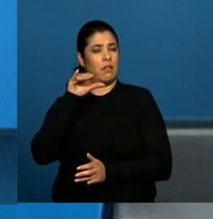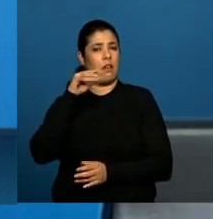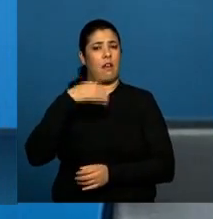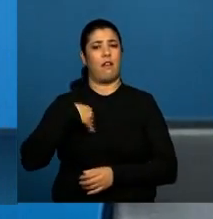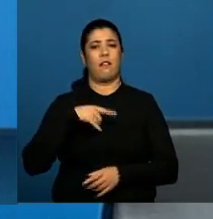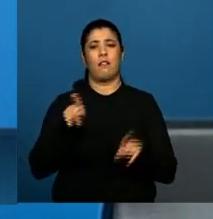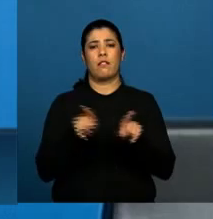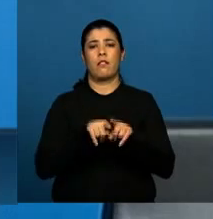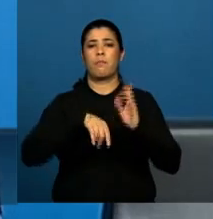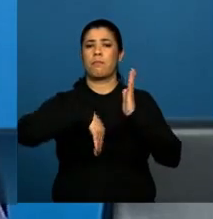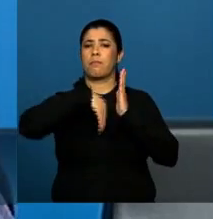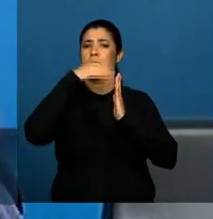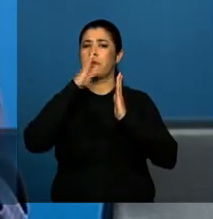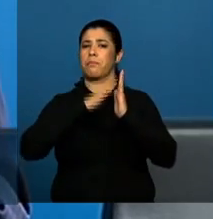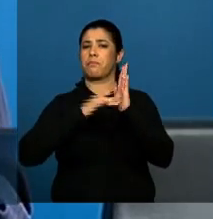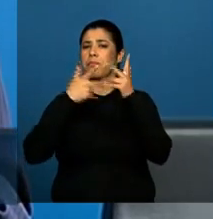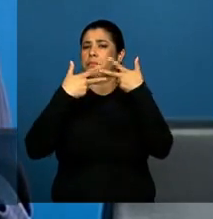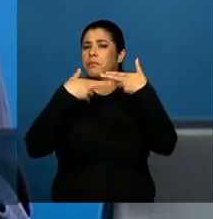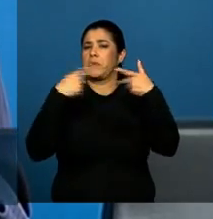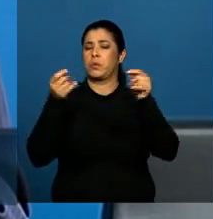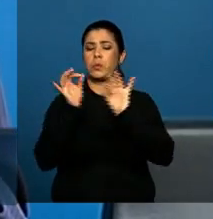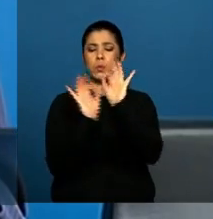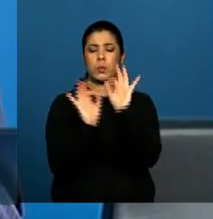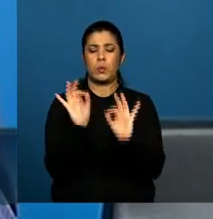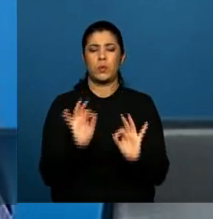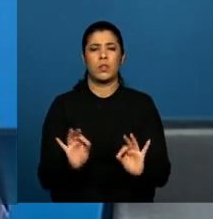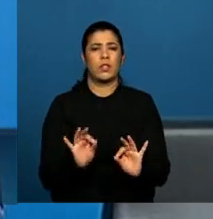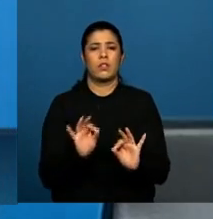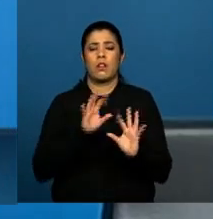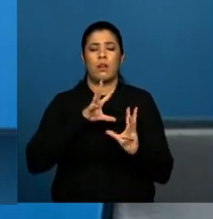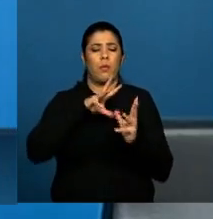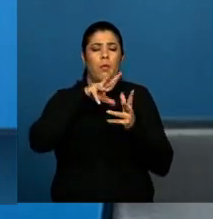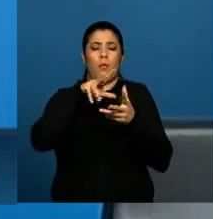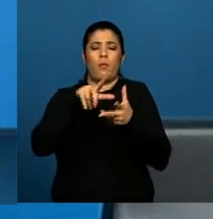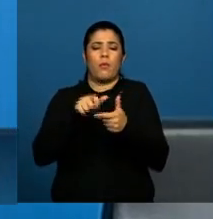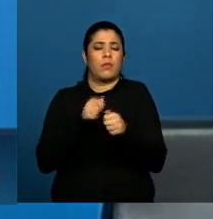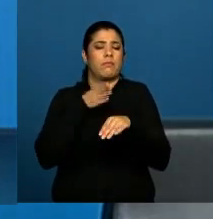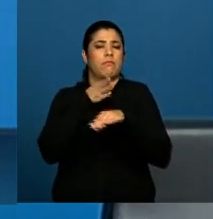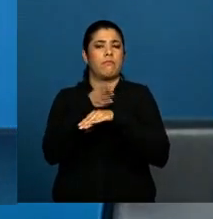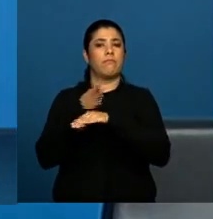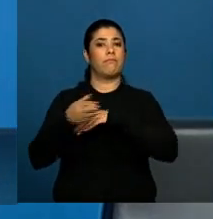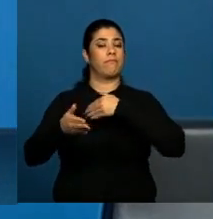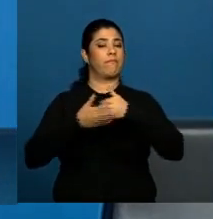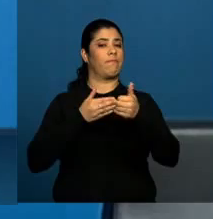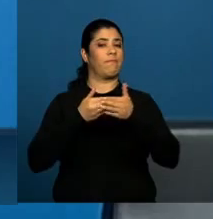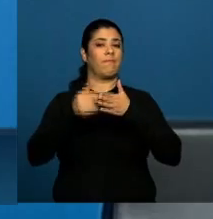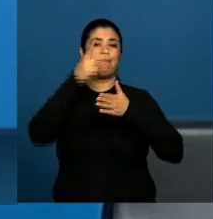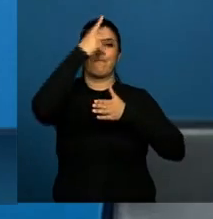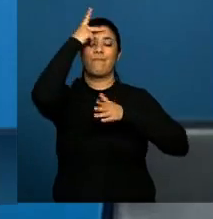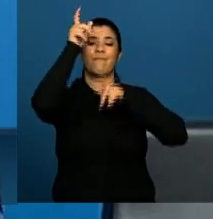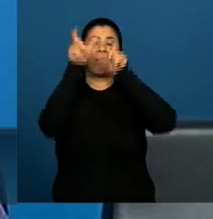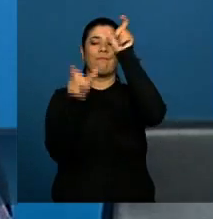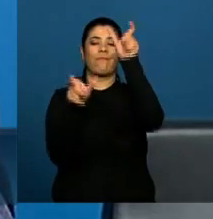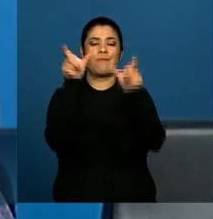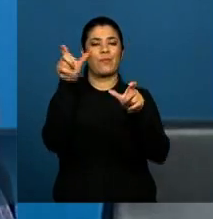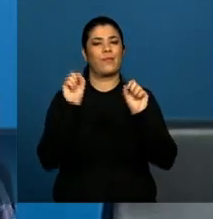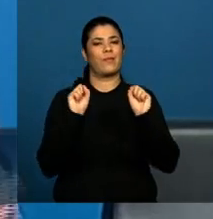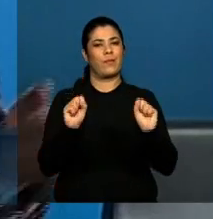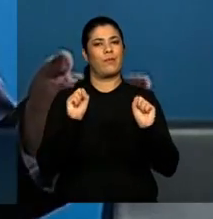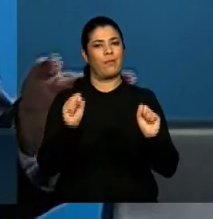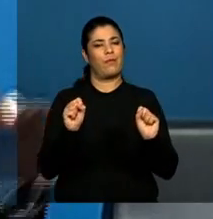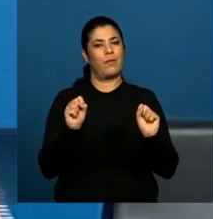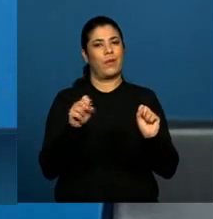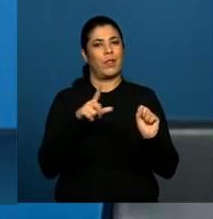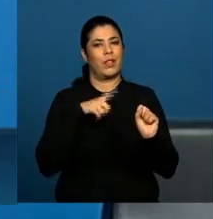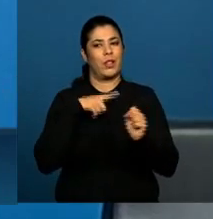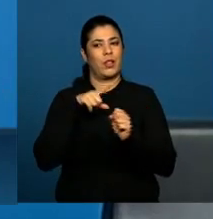em todo o mundo, se é verdade que qualquer cidadão pode baixar